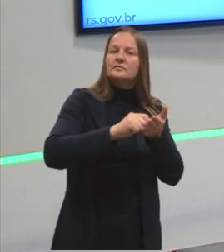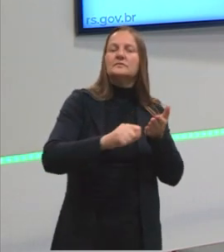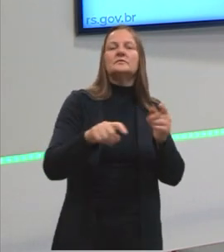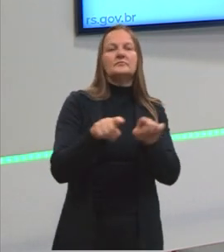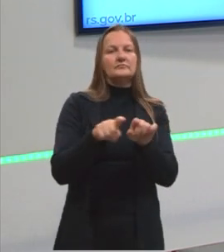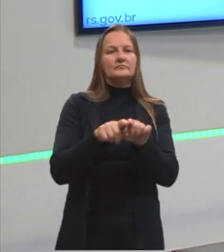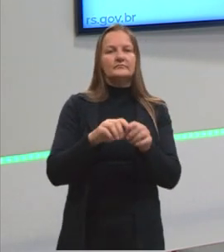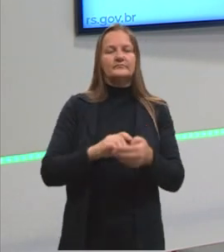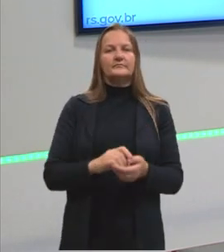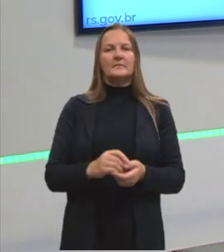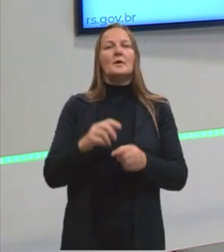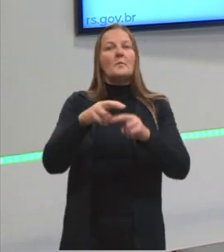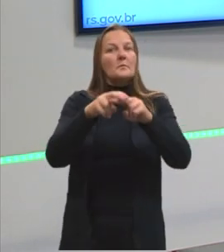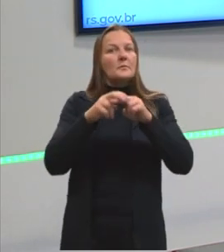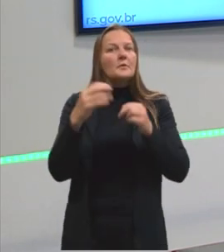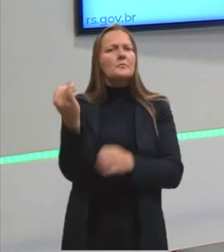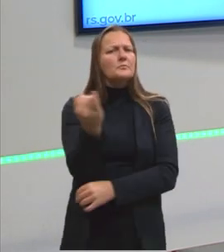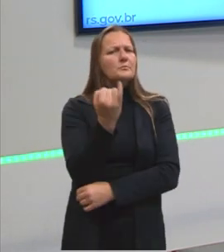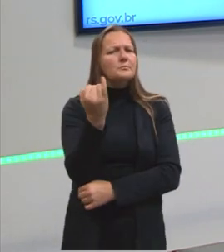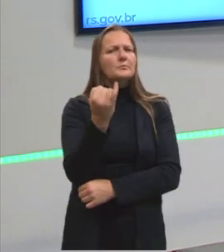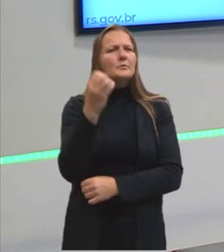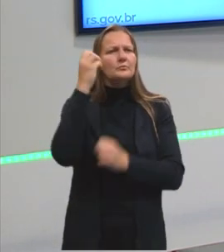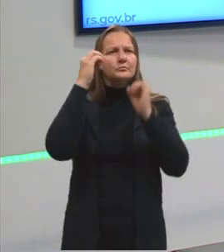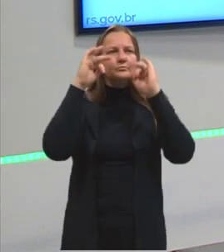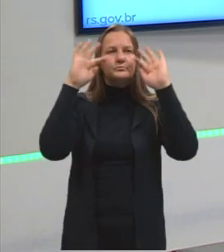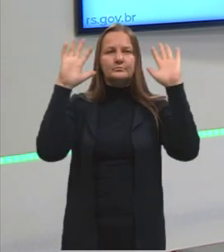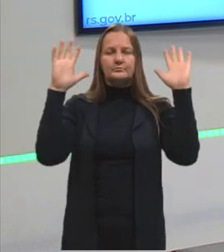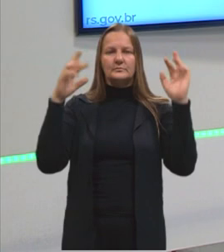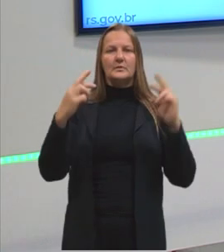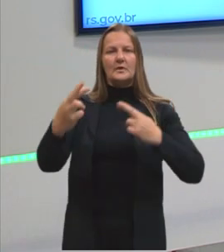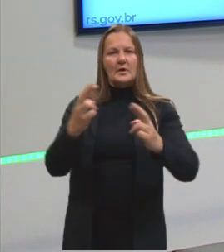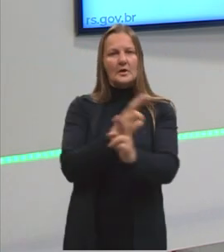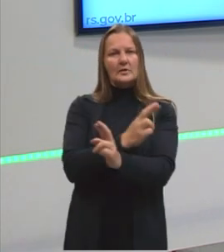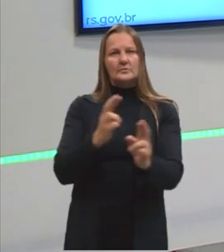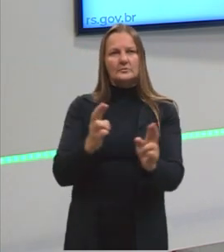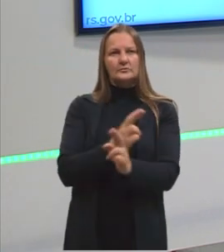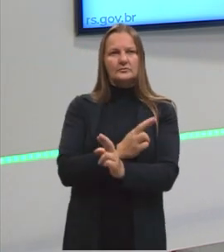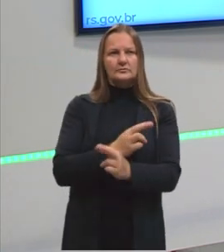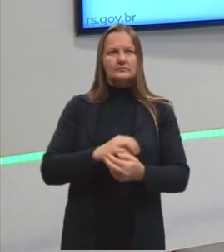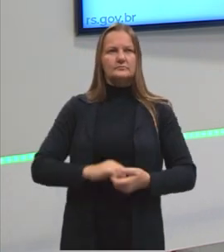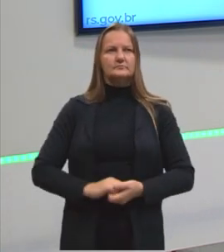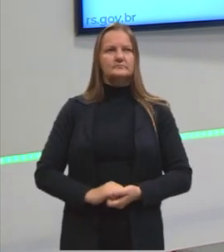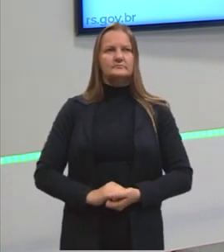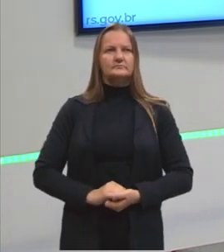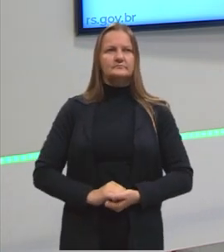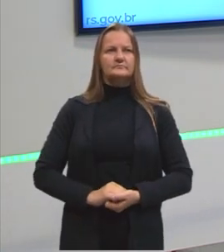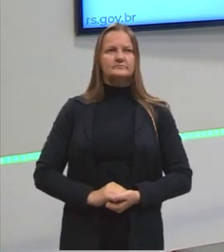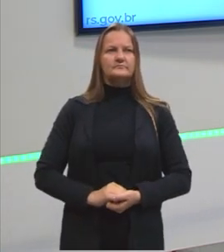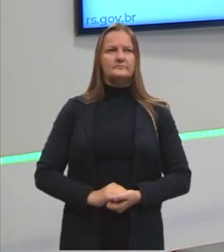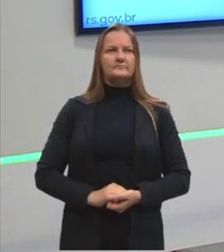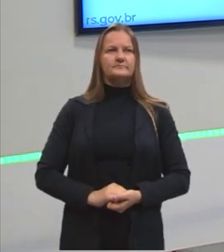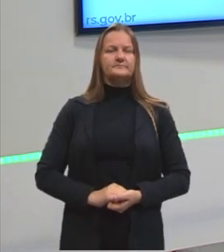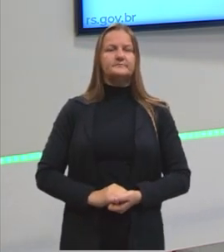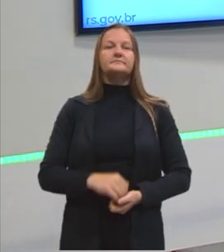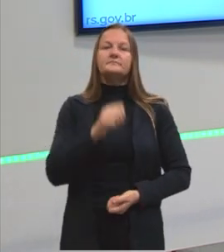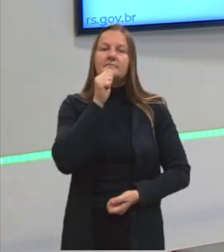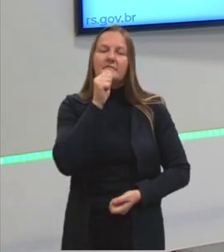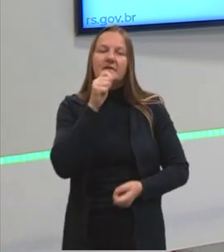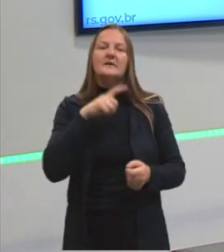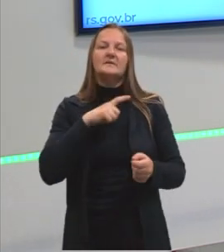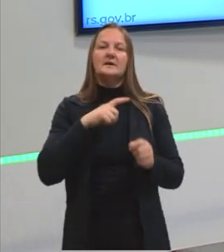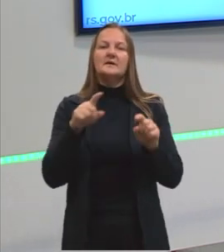E por isso é importante que vocês compreendam essas relações. E ainda temos aqui uma